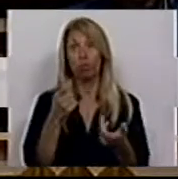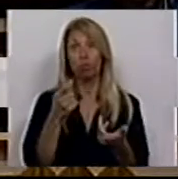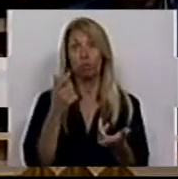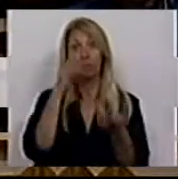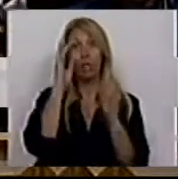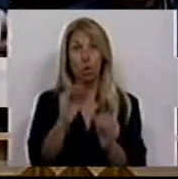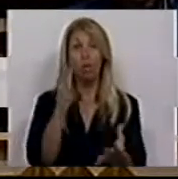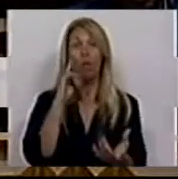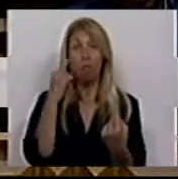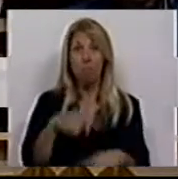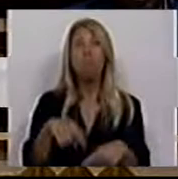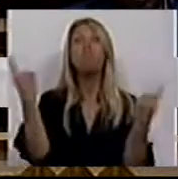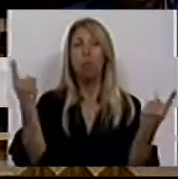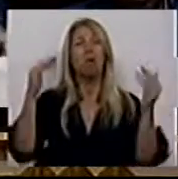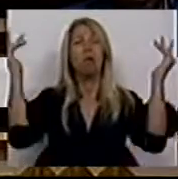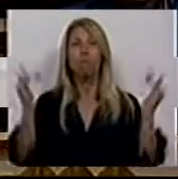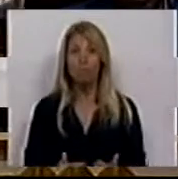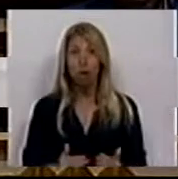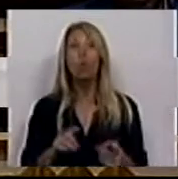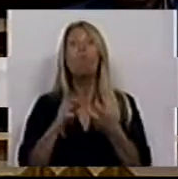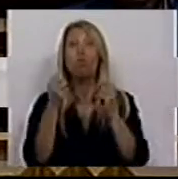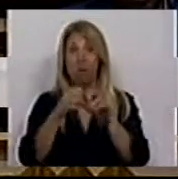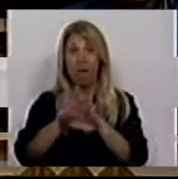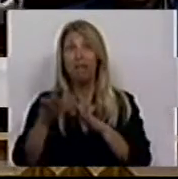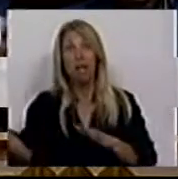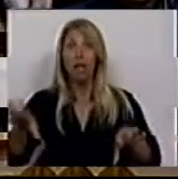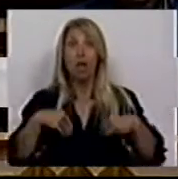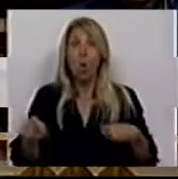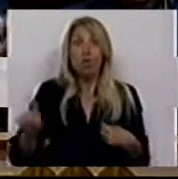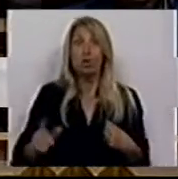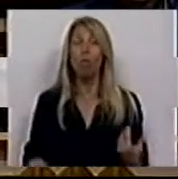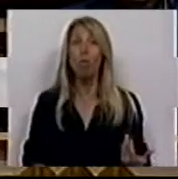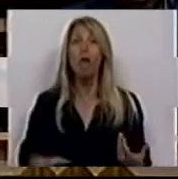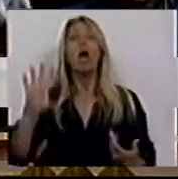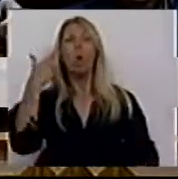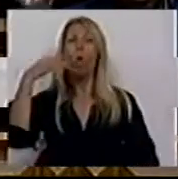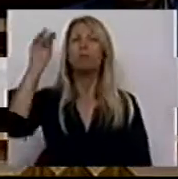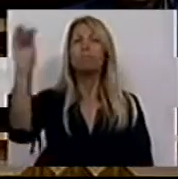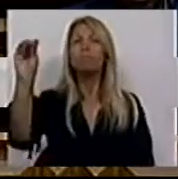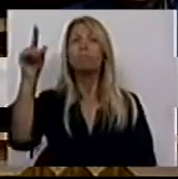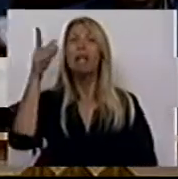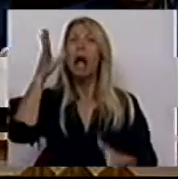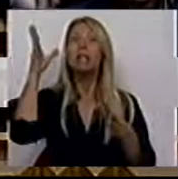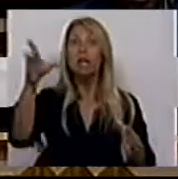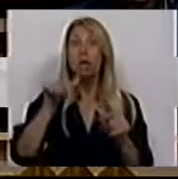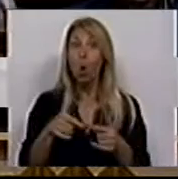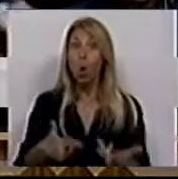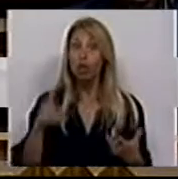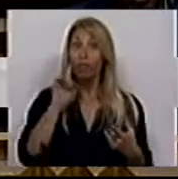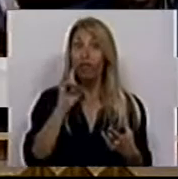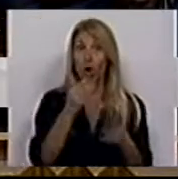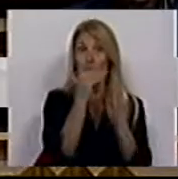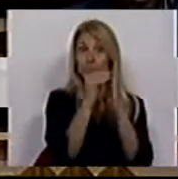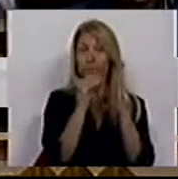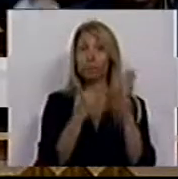problema é que a direita não assume isso e quando se chama a atenção que nós hoje temos valores orçamentados que